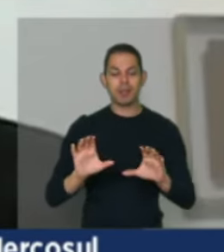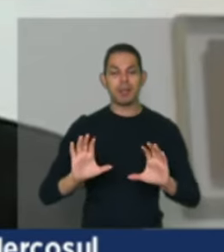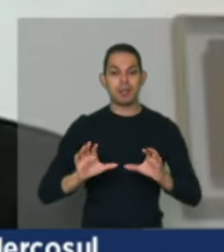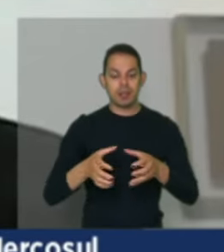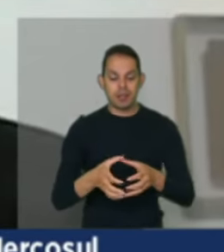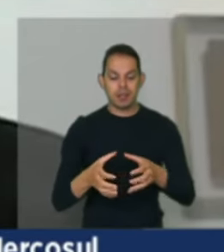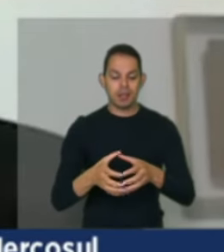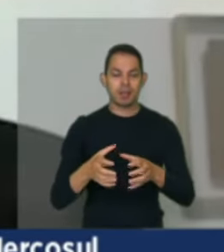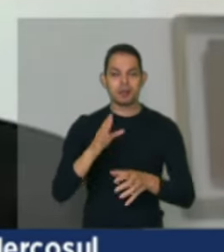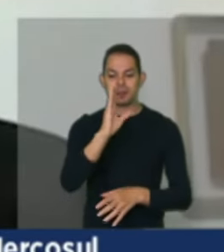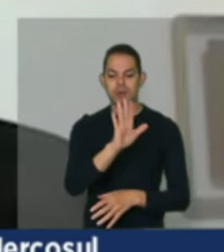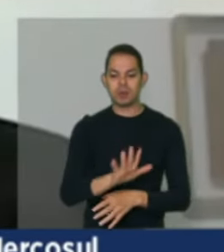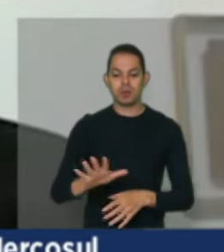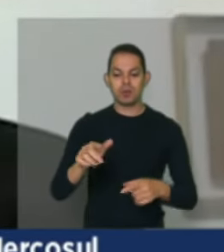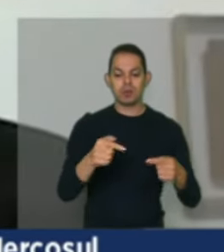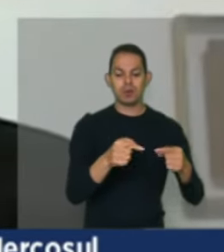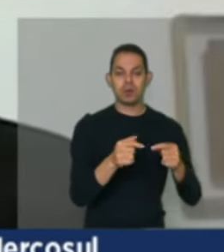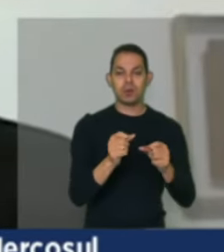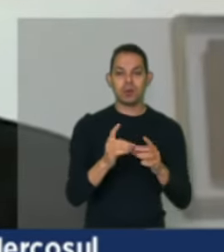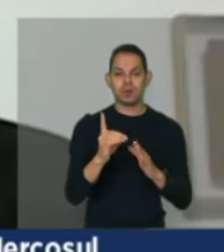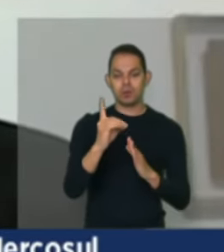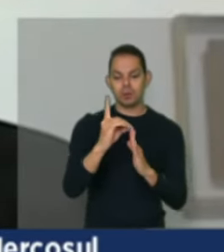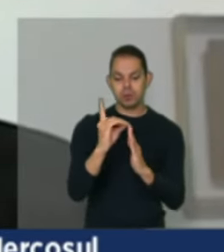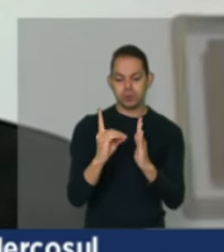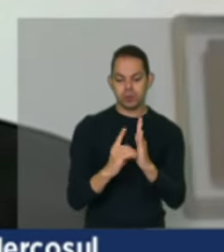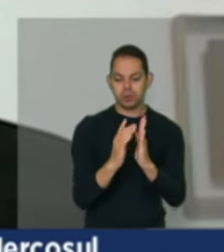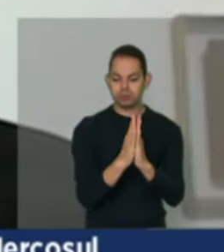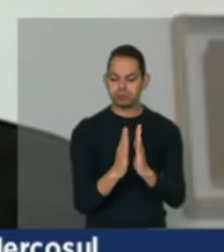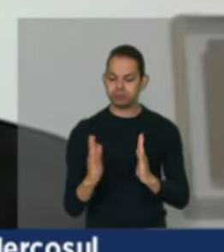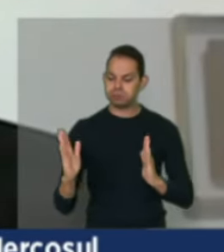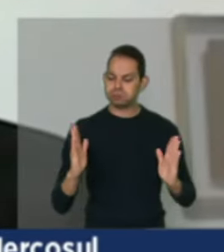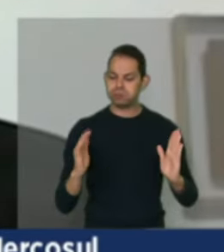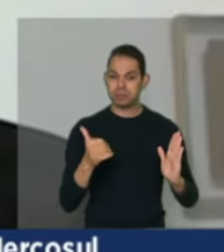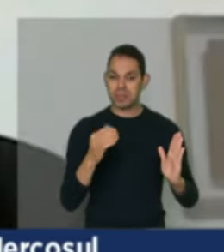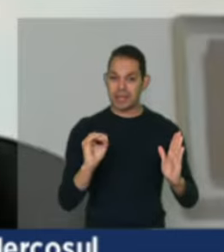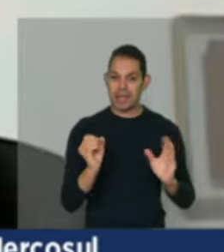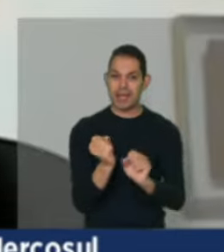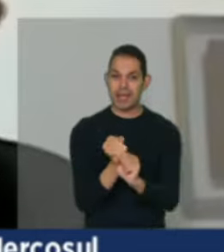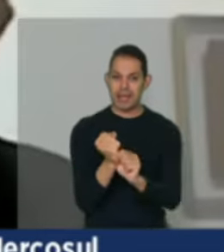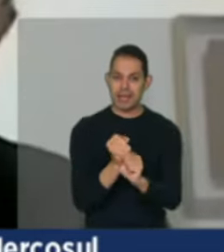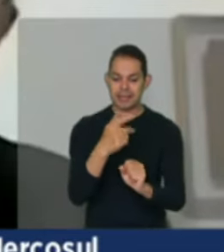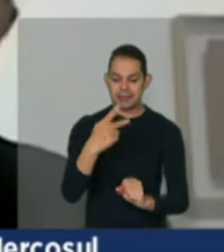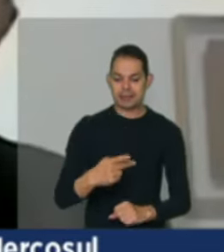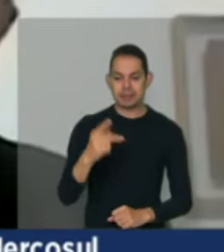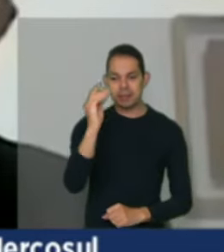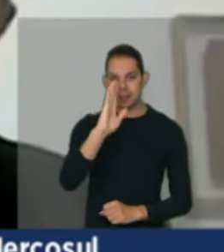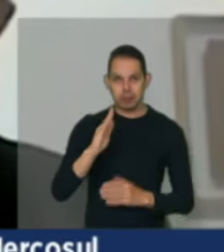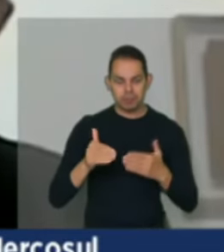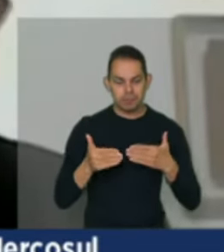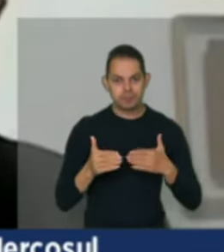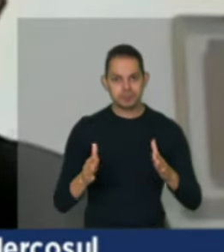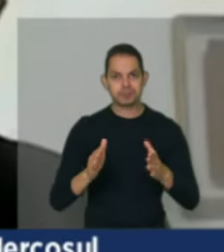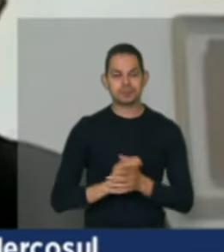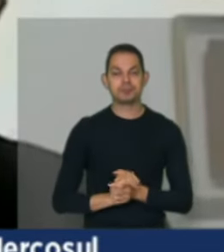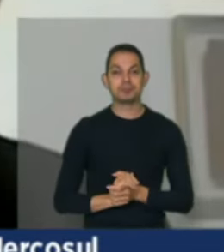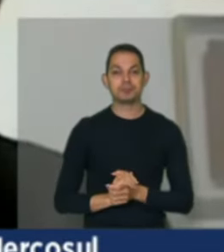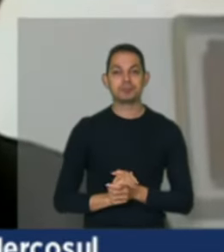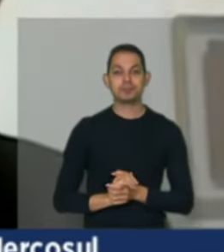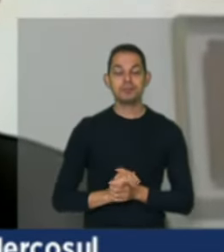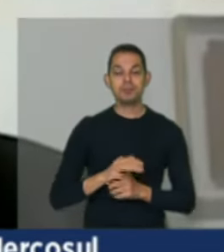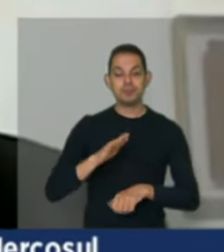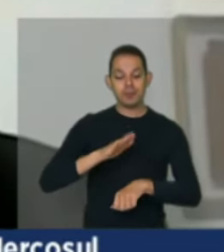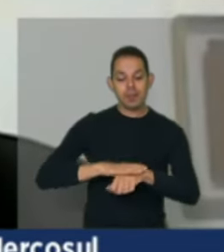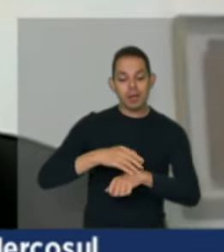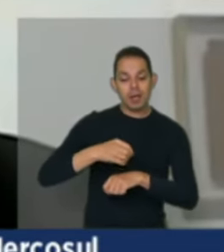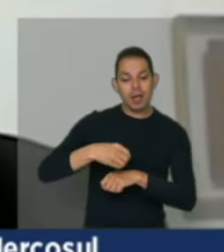da Década aqui no Brasil. Portanto, eu gostaria de dizer que essa iniciativa